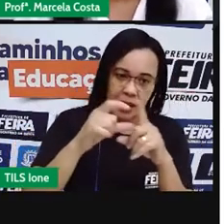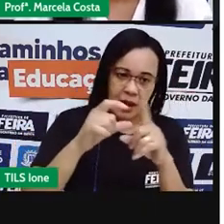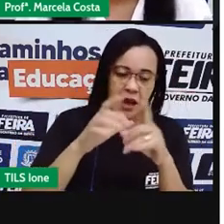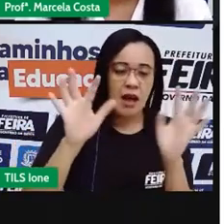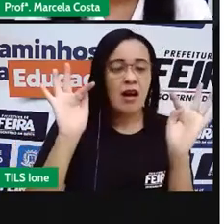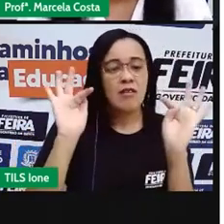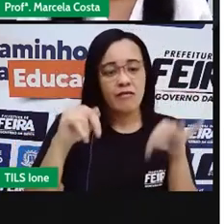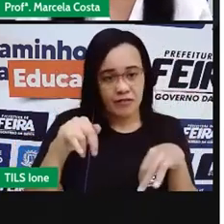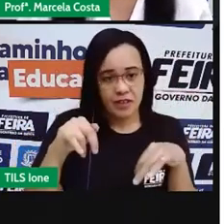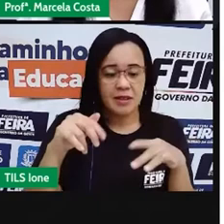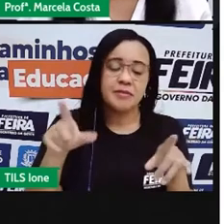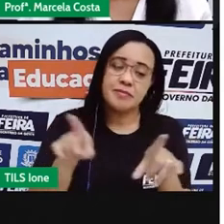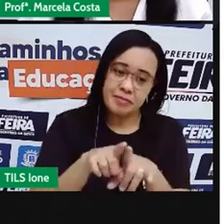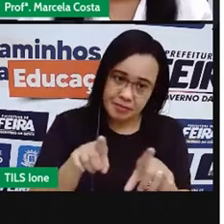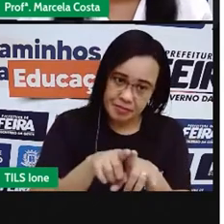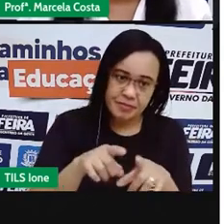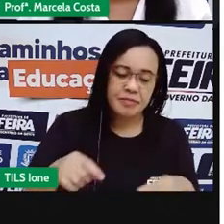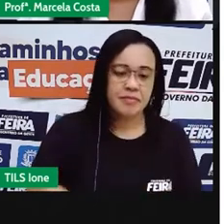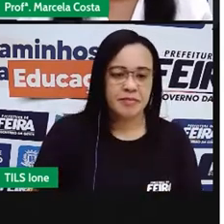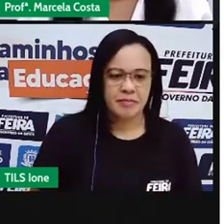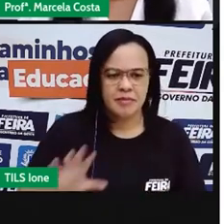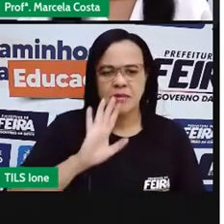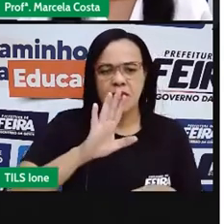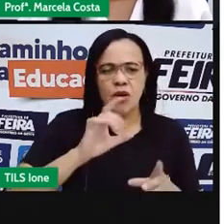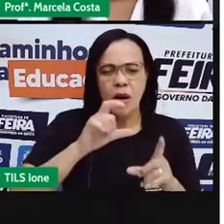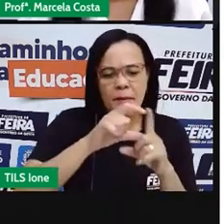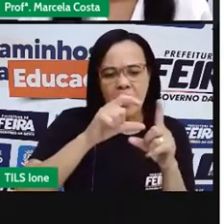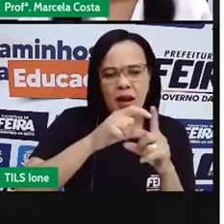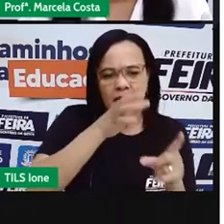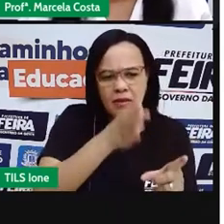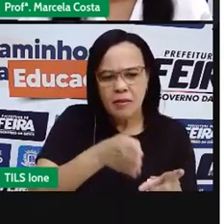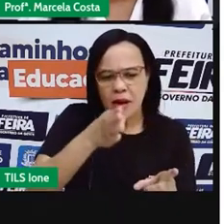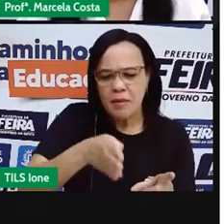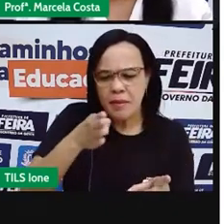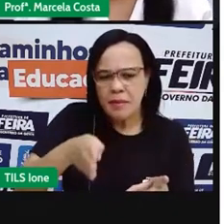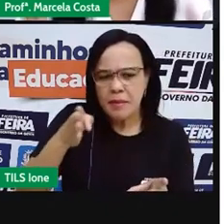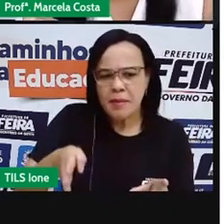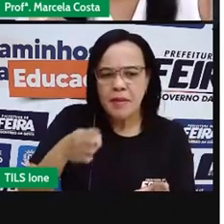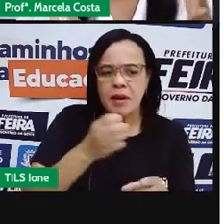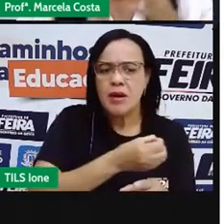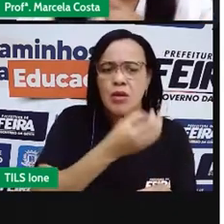Agora, vamos ver quantas filórias formam essa palavra.